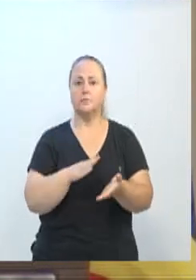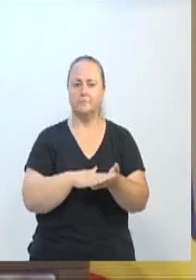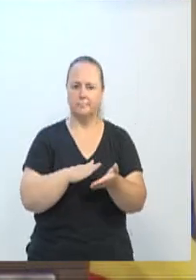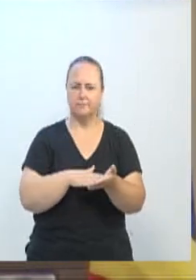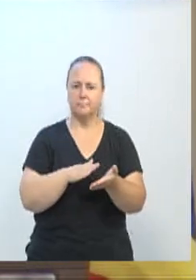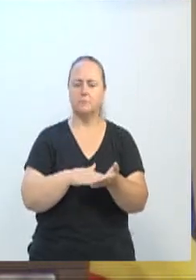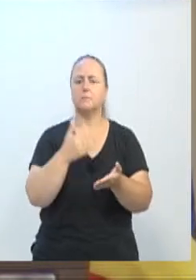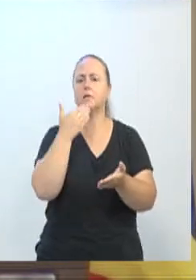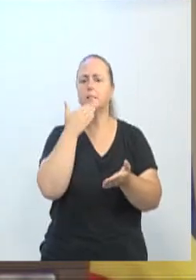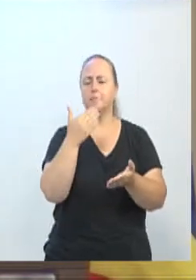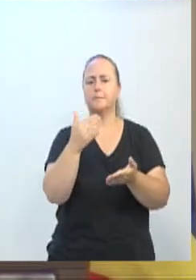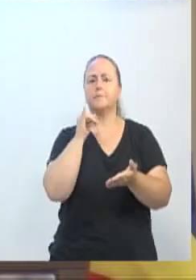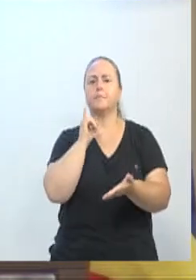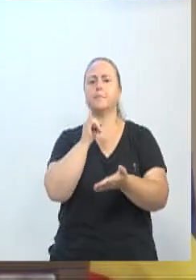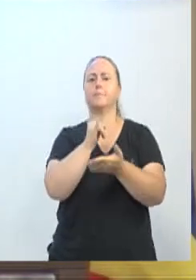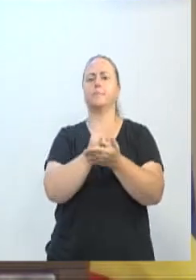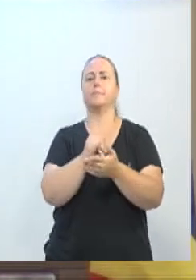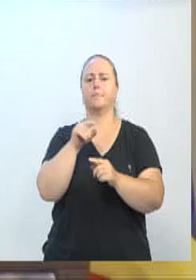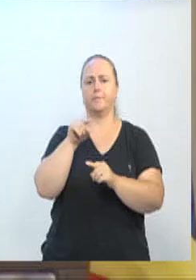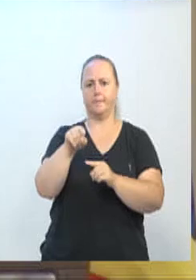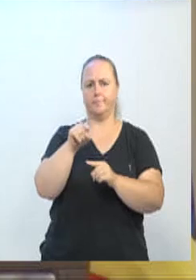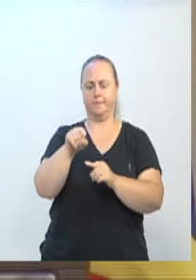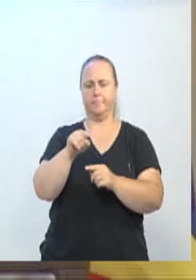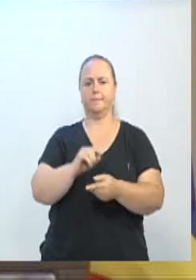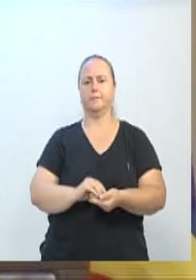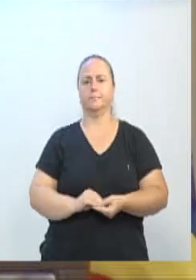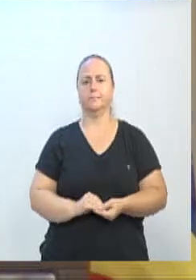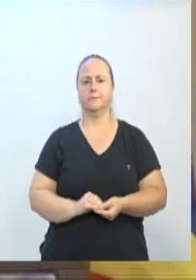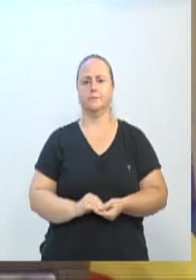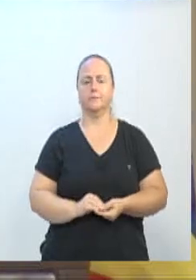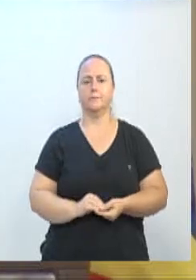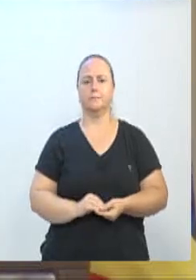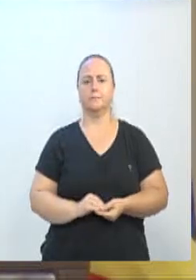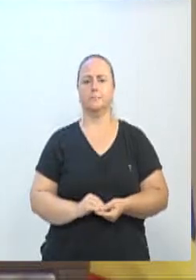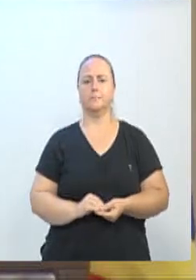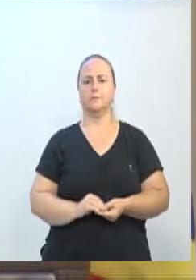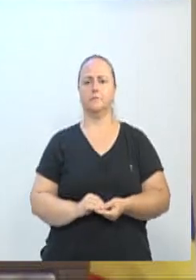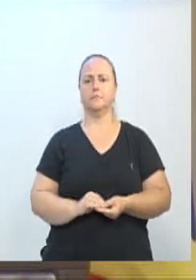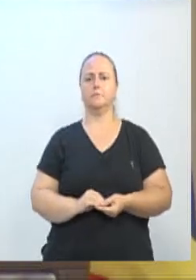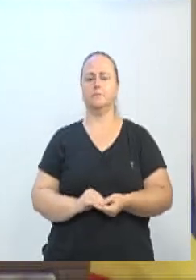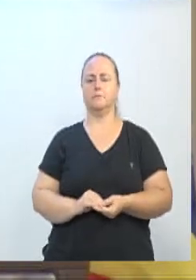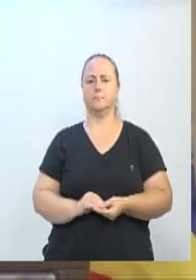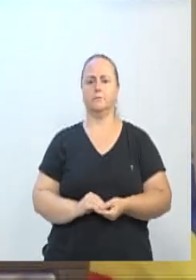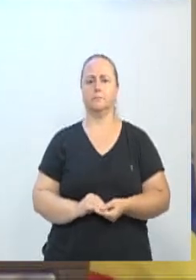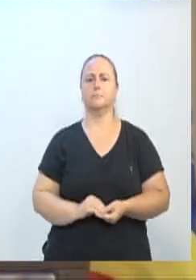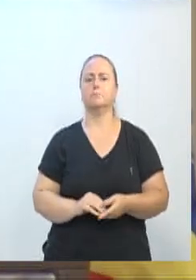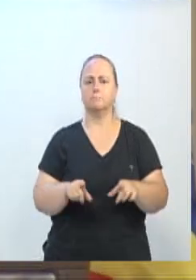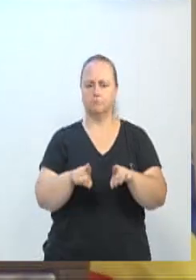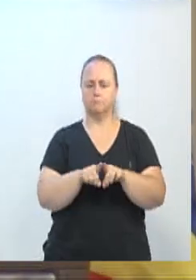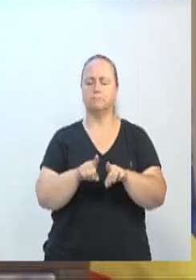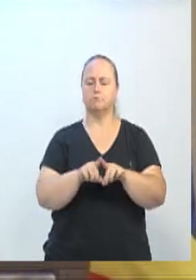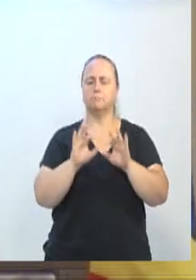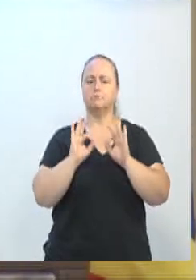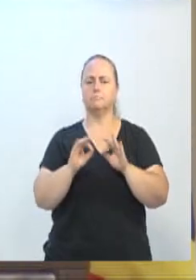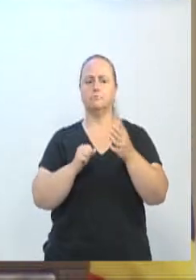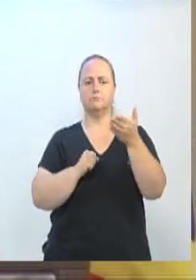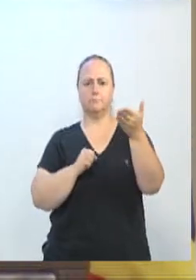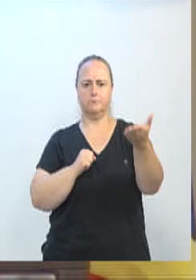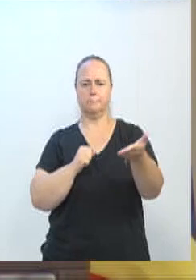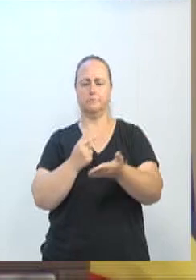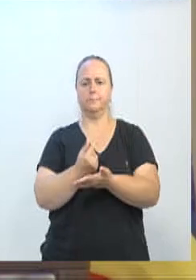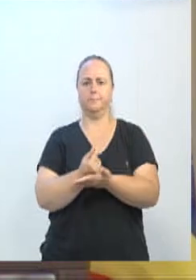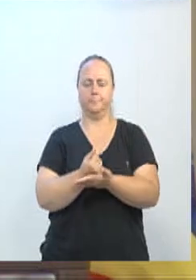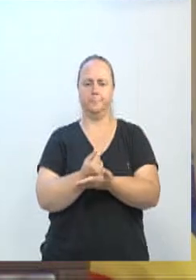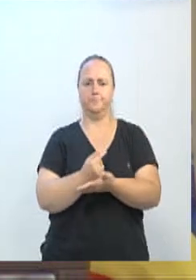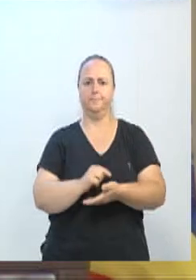pela implementação dessa situação. Também quero destacar aqui, com certeza, a vereadora Cris, uma parte.